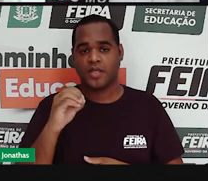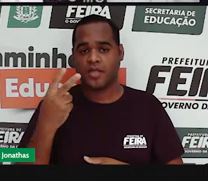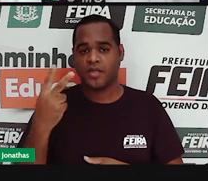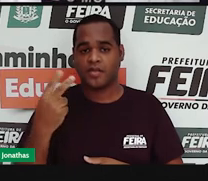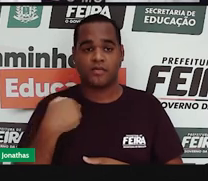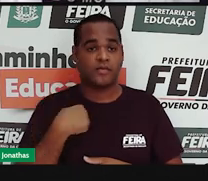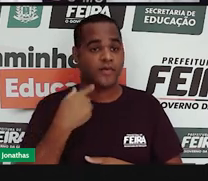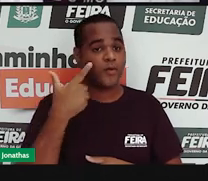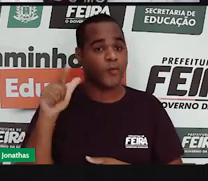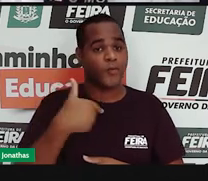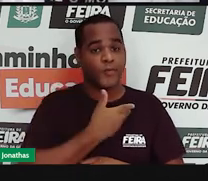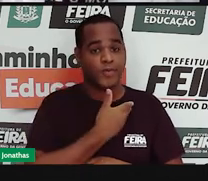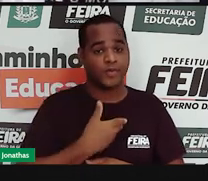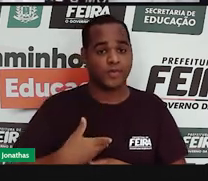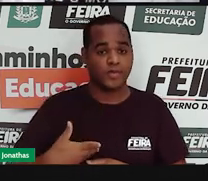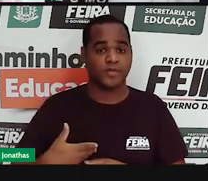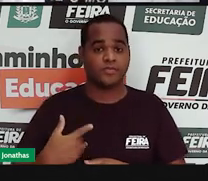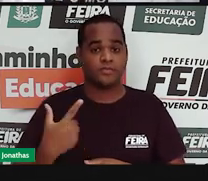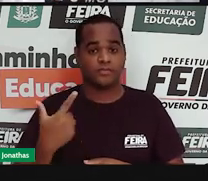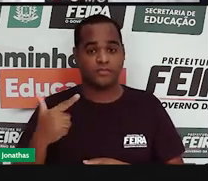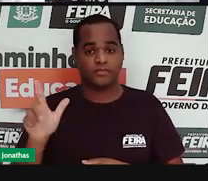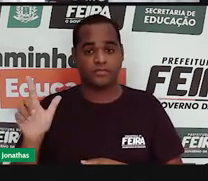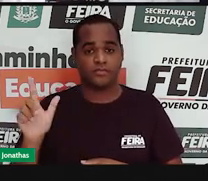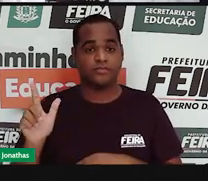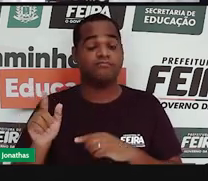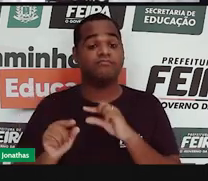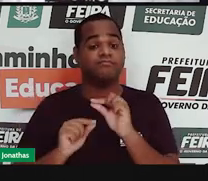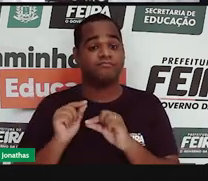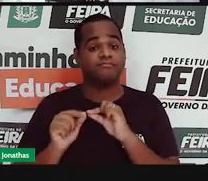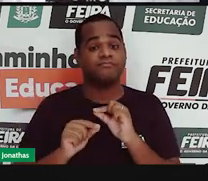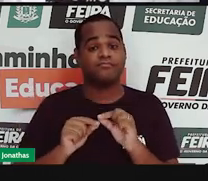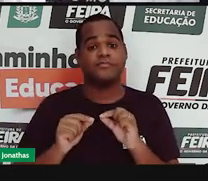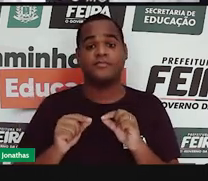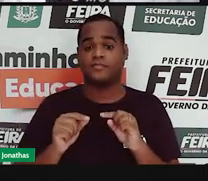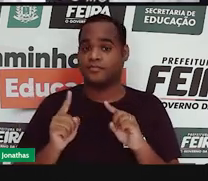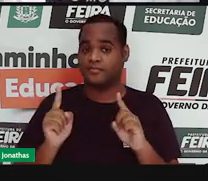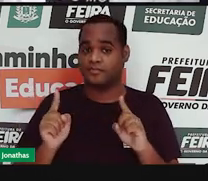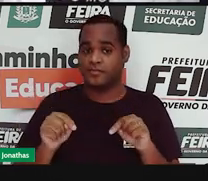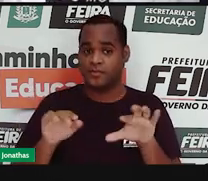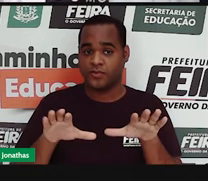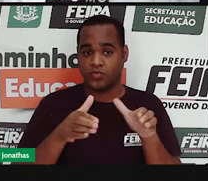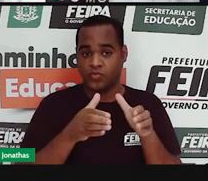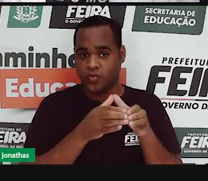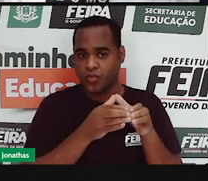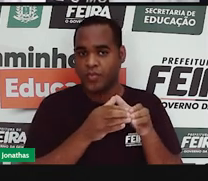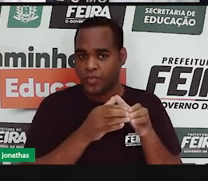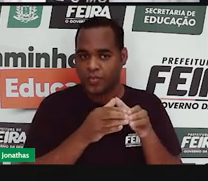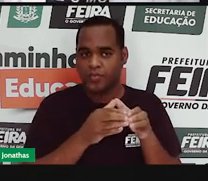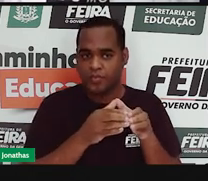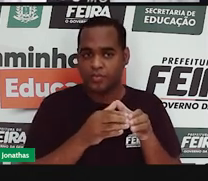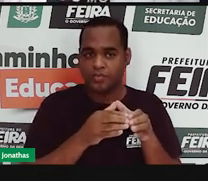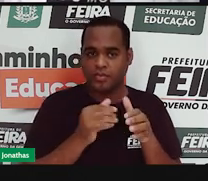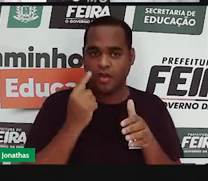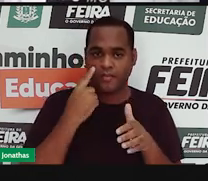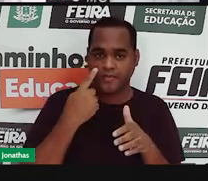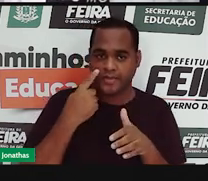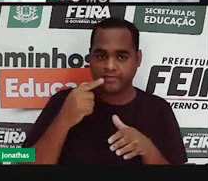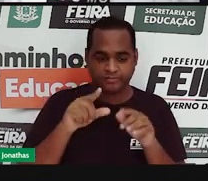governo e outro, em que grupos acabavam, através de eleição,